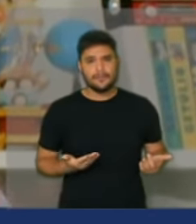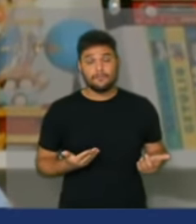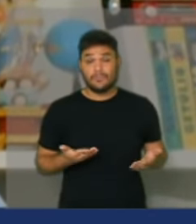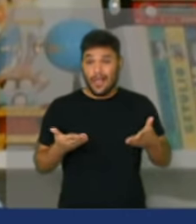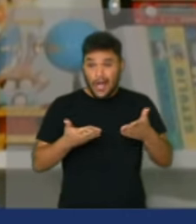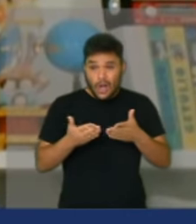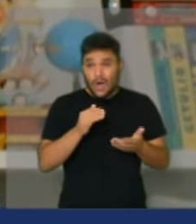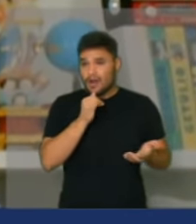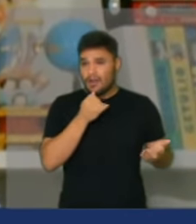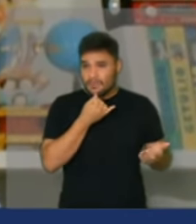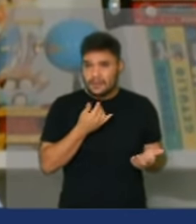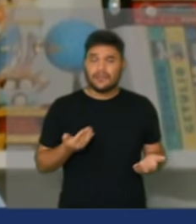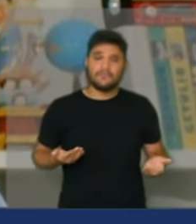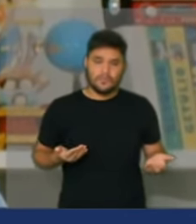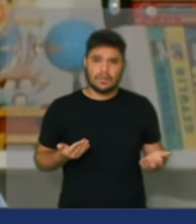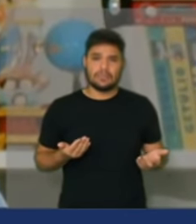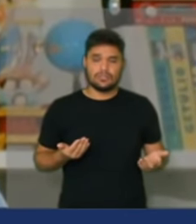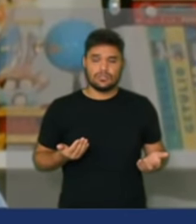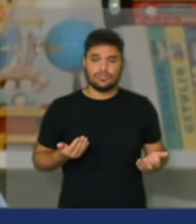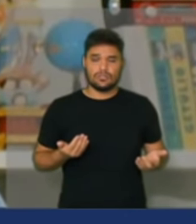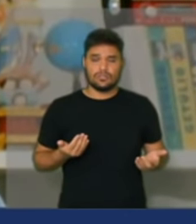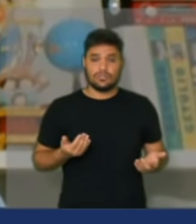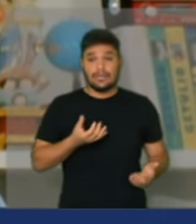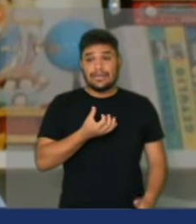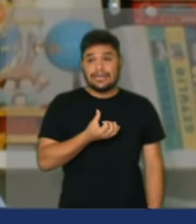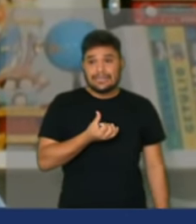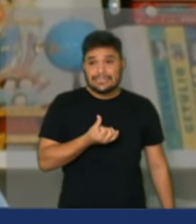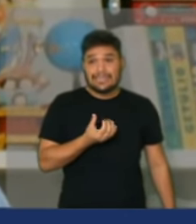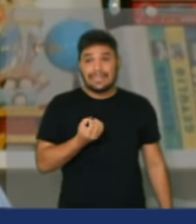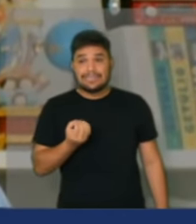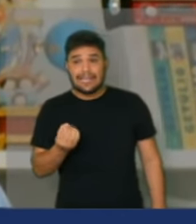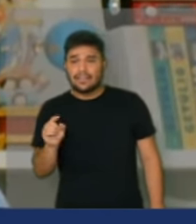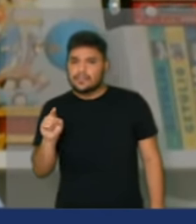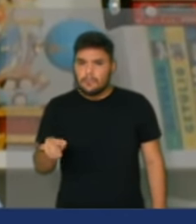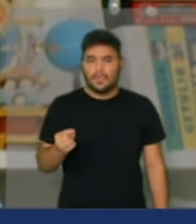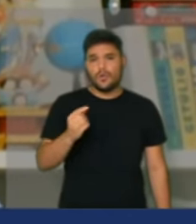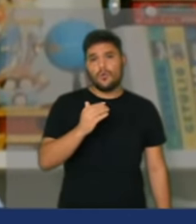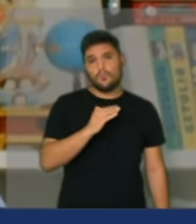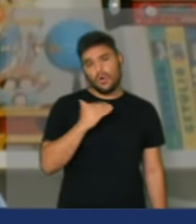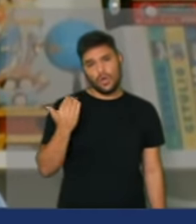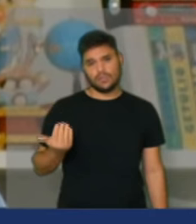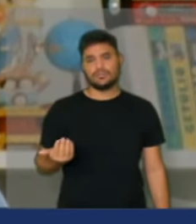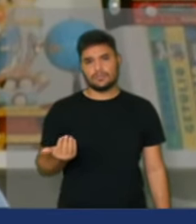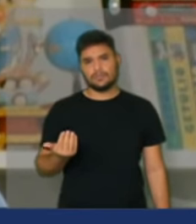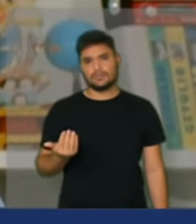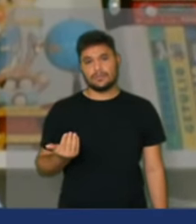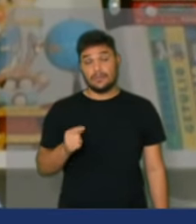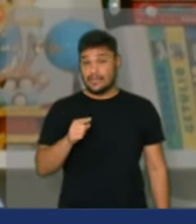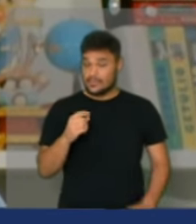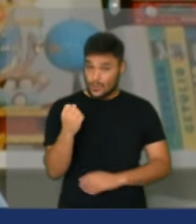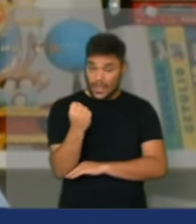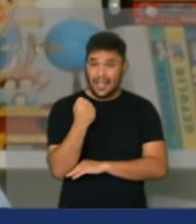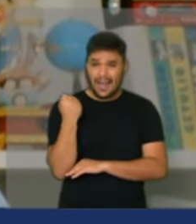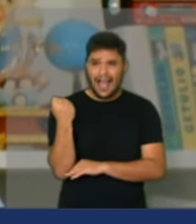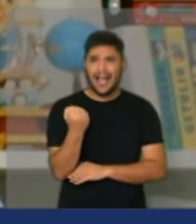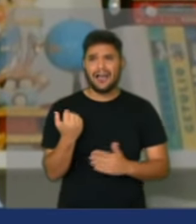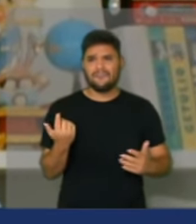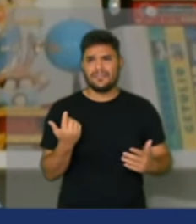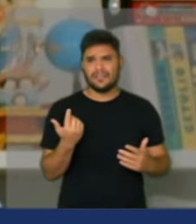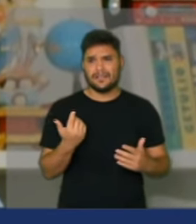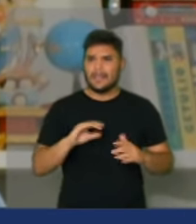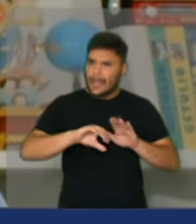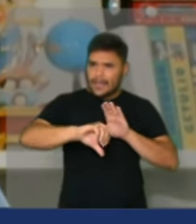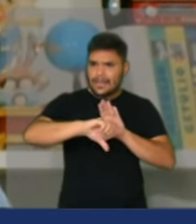lamentavelmente a 600 mil mortes, algo grave, criminosa,